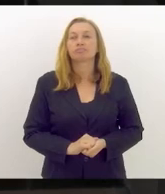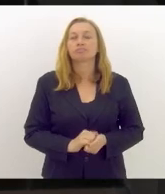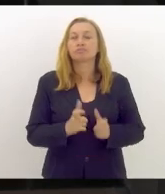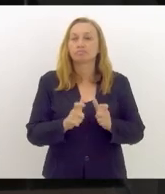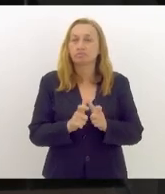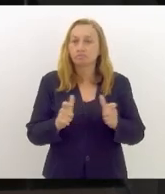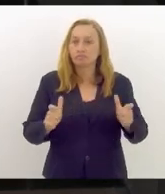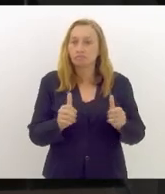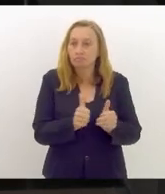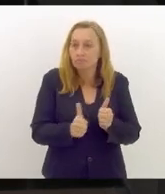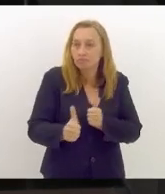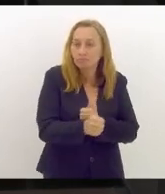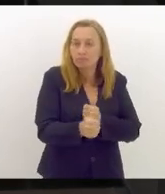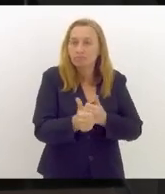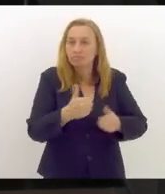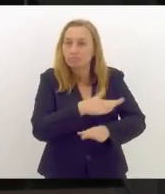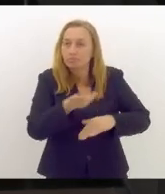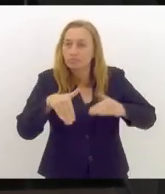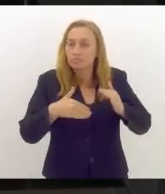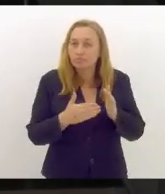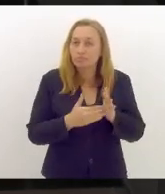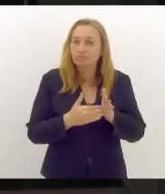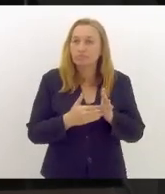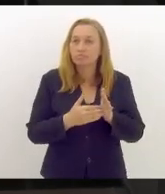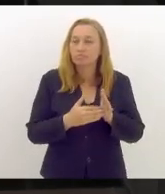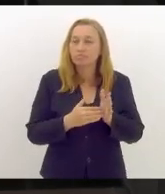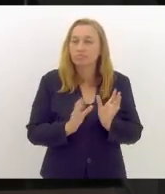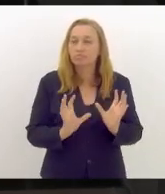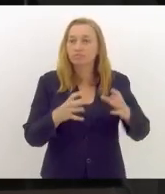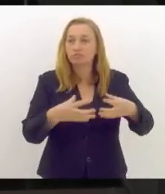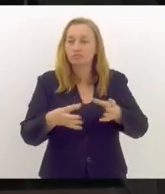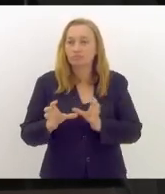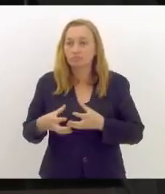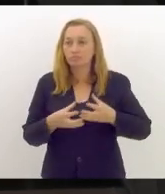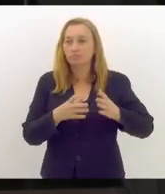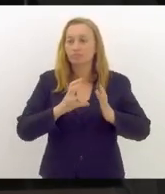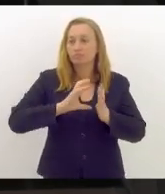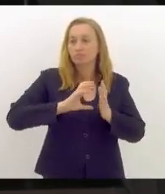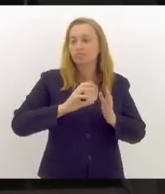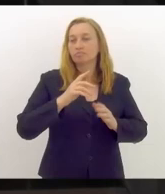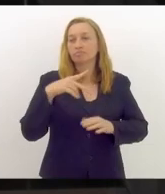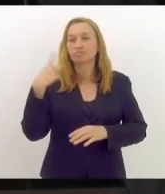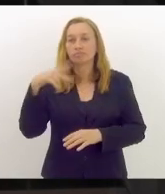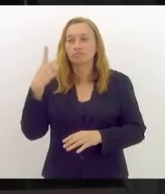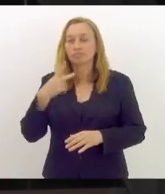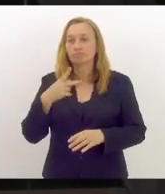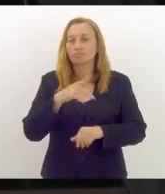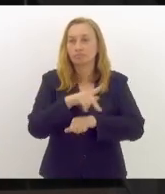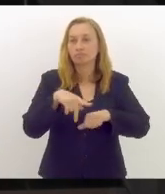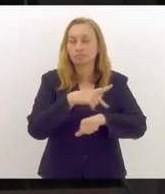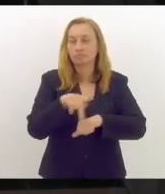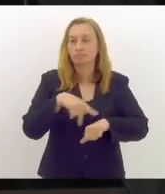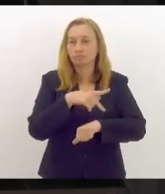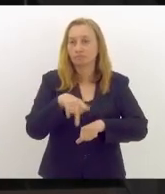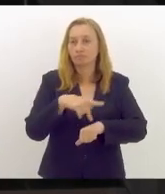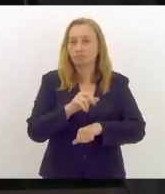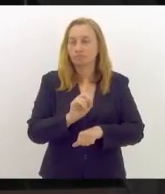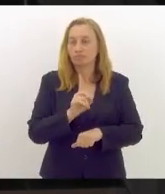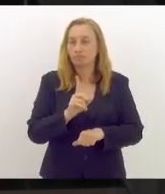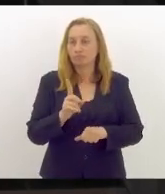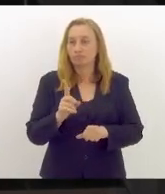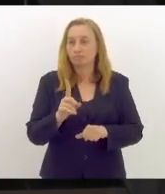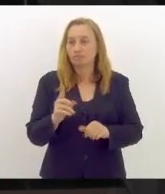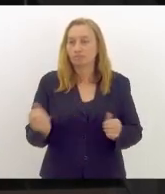frente de todas as matizes políticas desse país que não estavam do lado